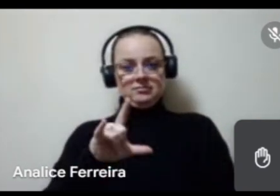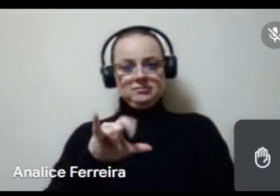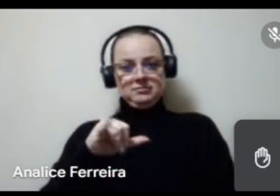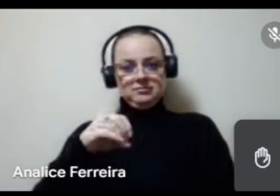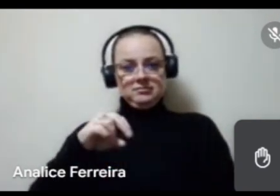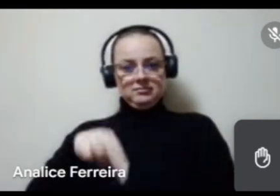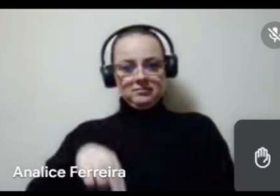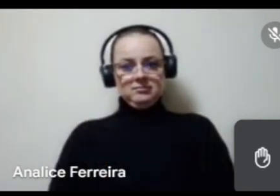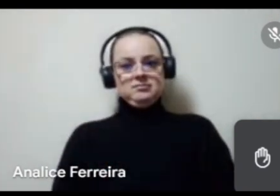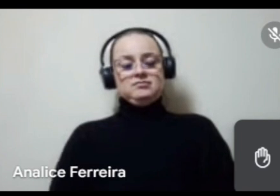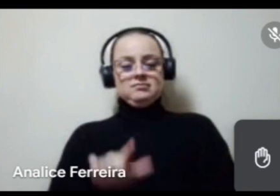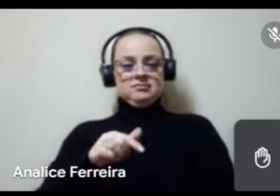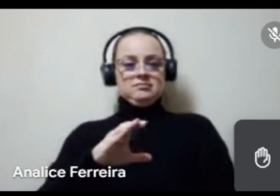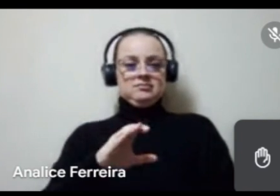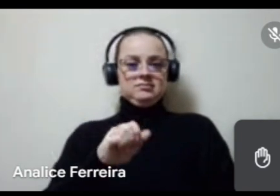Cabo.